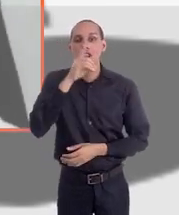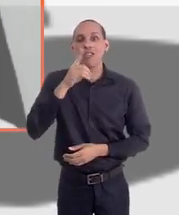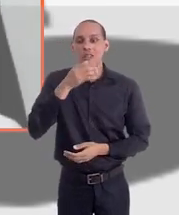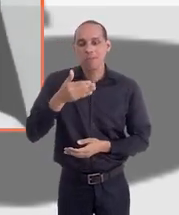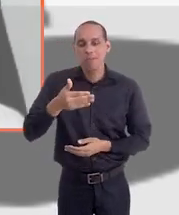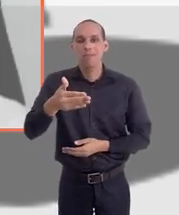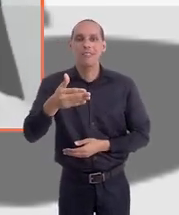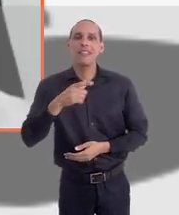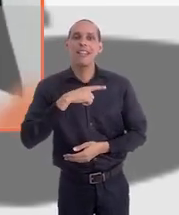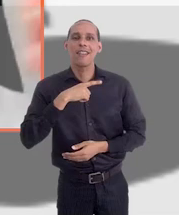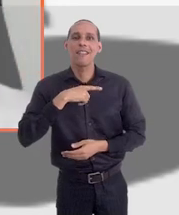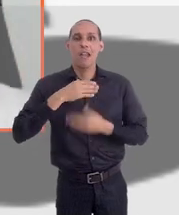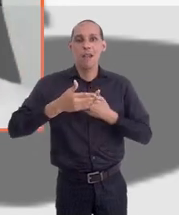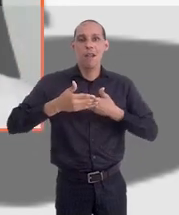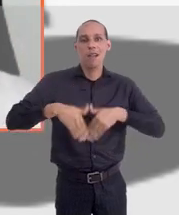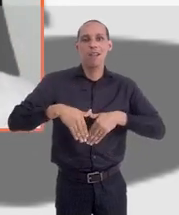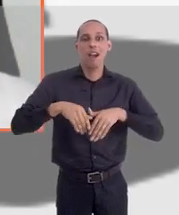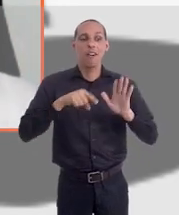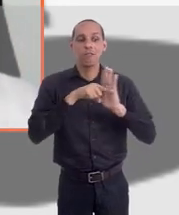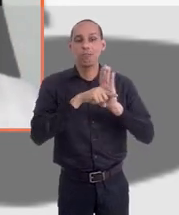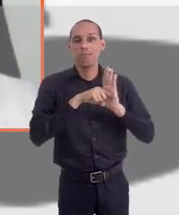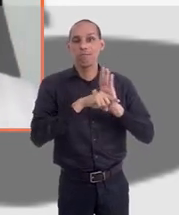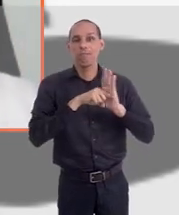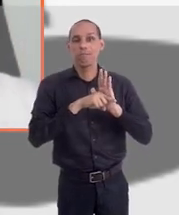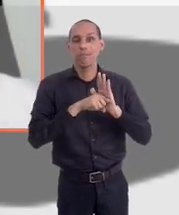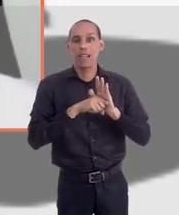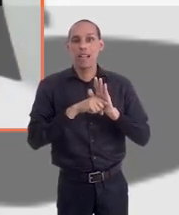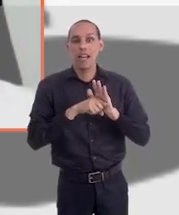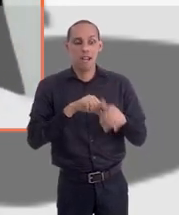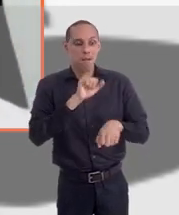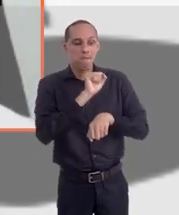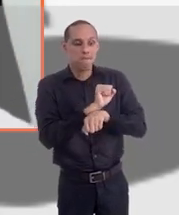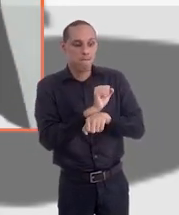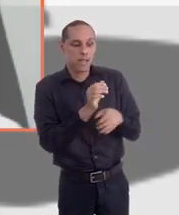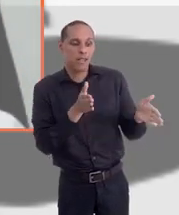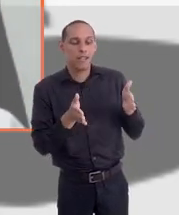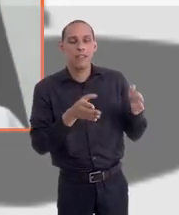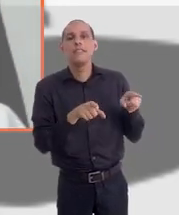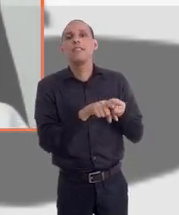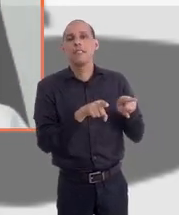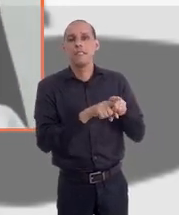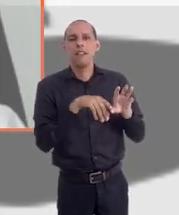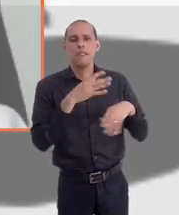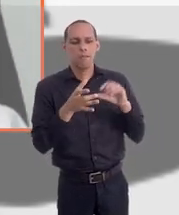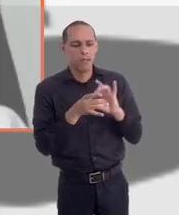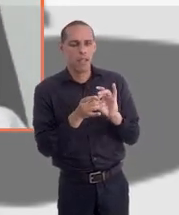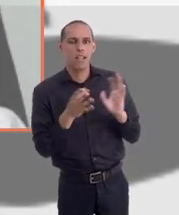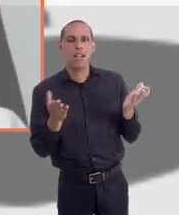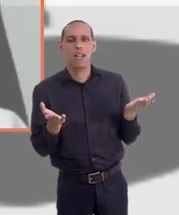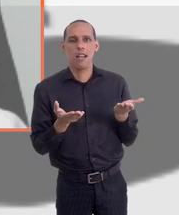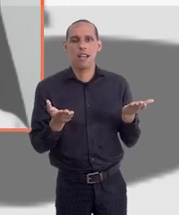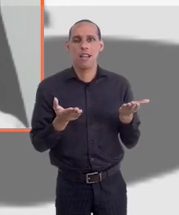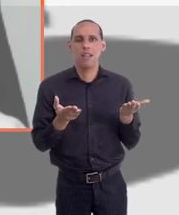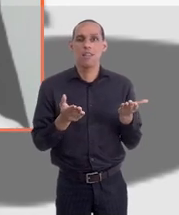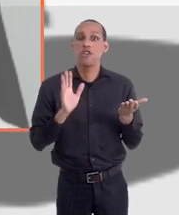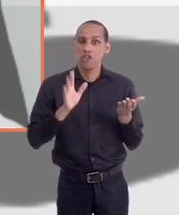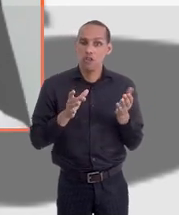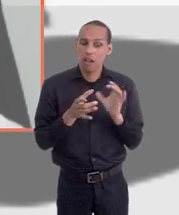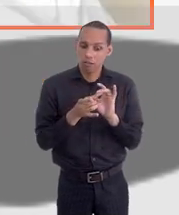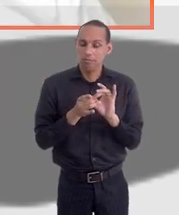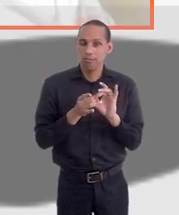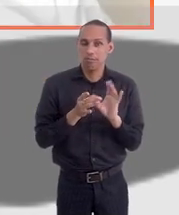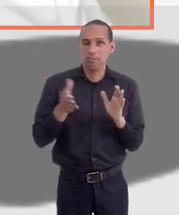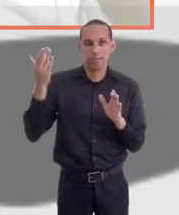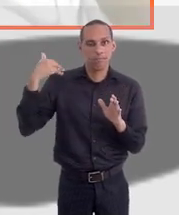no domingo, de investigador, que ele justamente ficou um tempo paralisado até a soltura digital, ele já estava autorizado há um